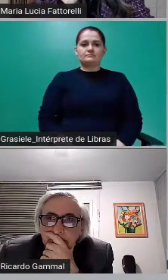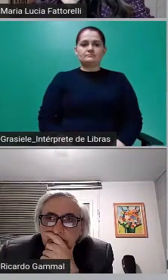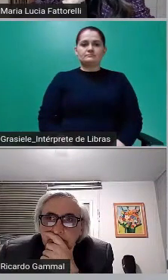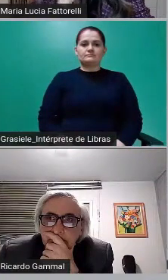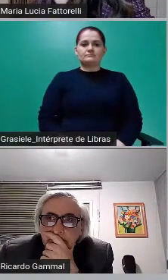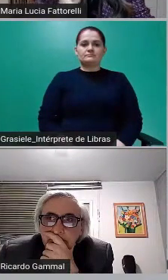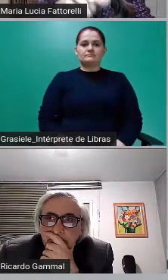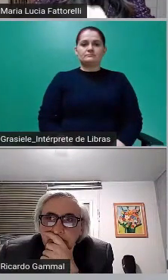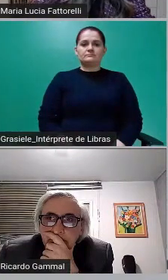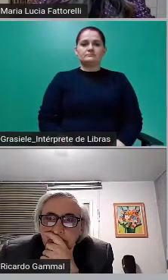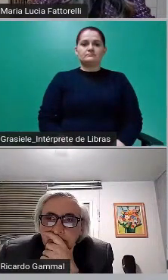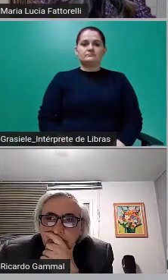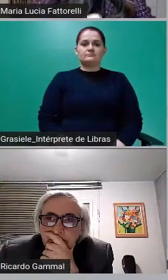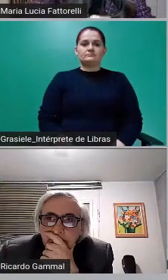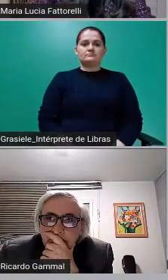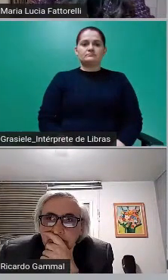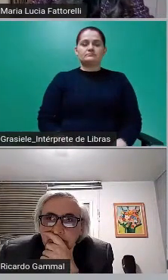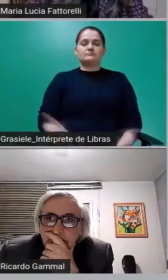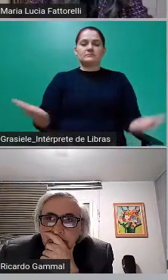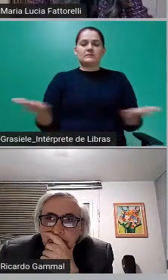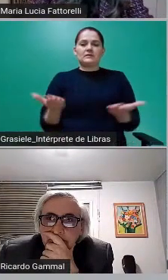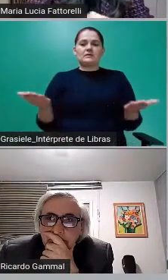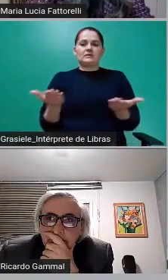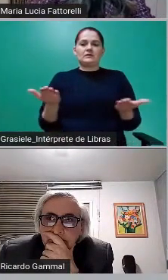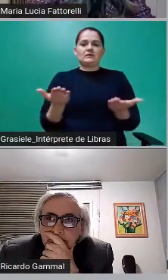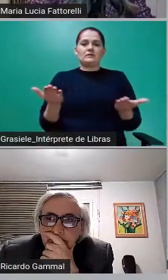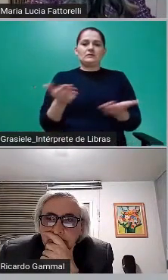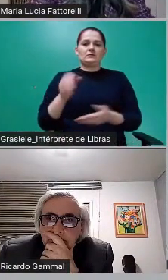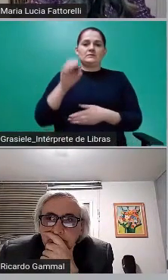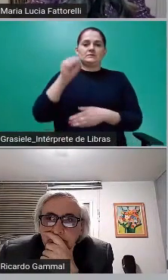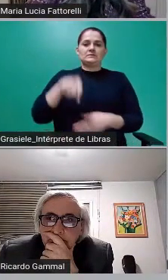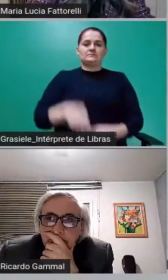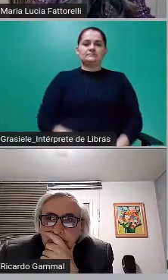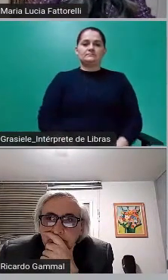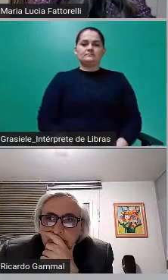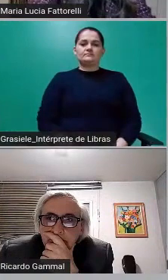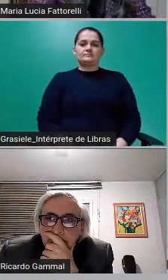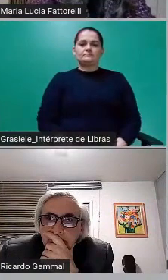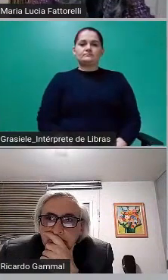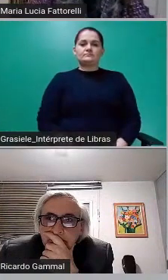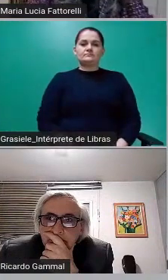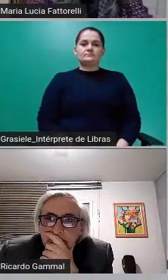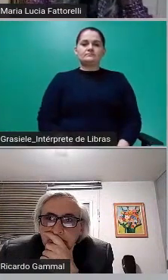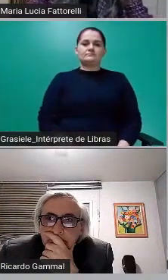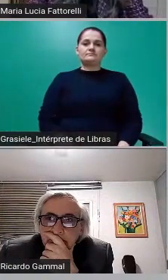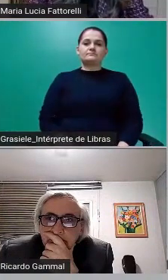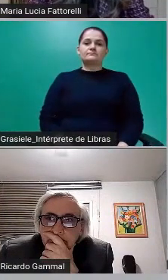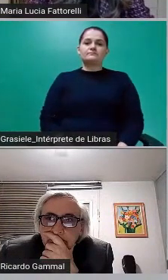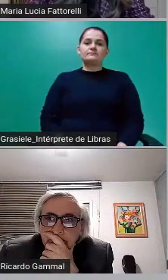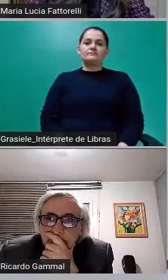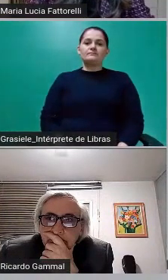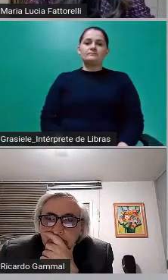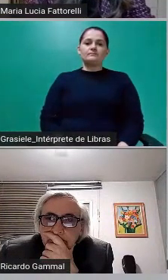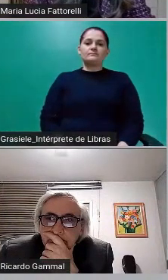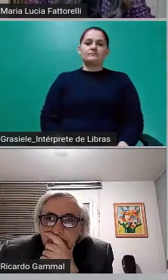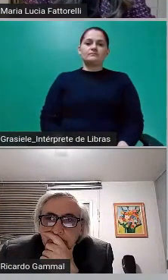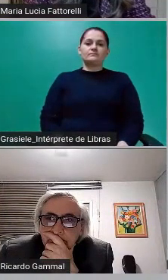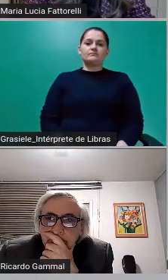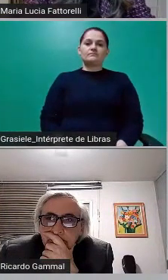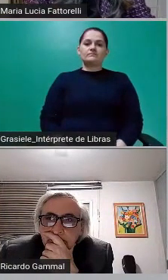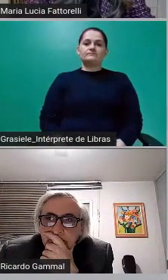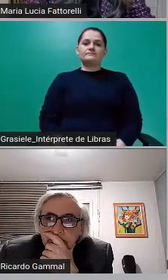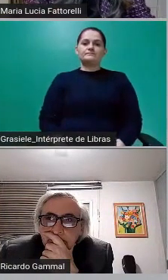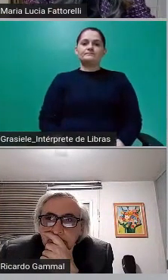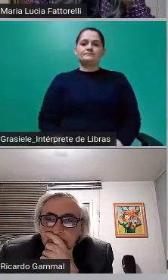Agora sim. Acertou aí, não acertou? Tá ótimo. Então, lá. Então, nós